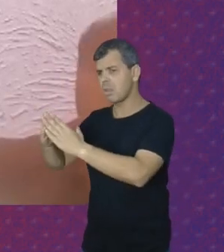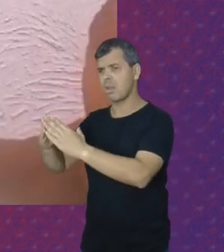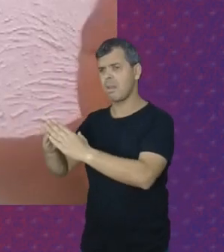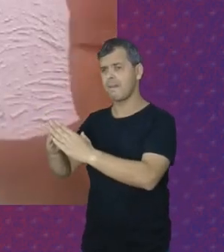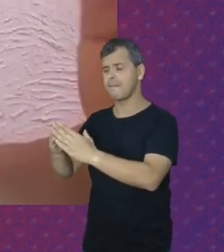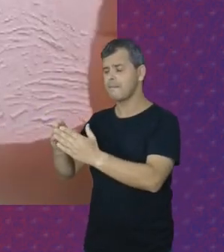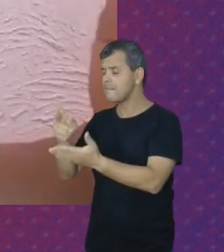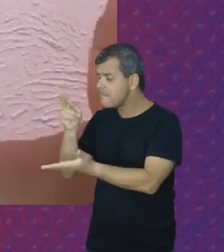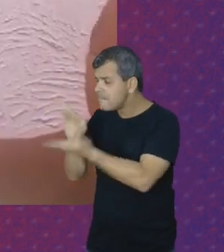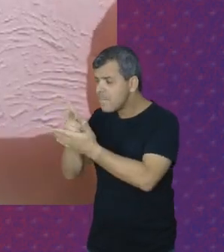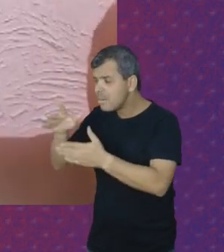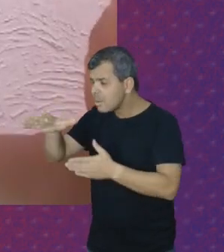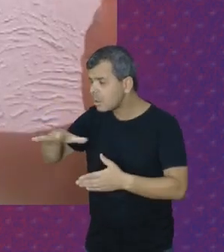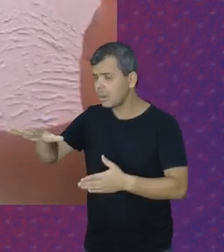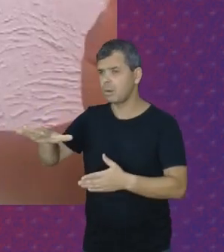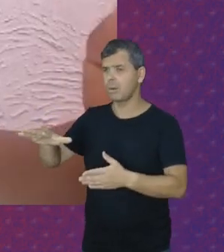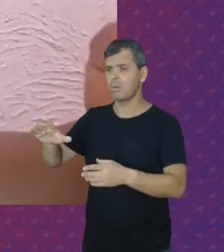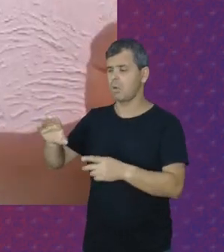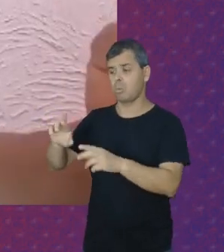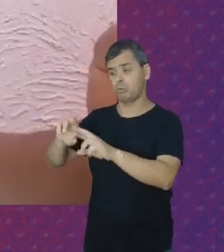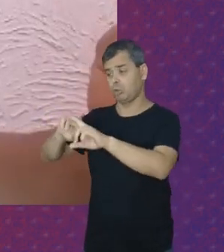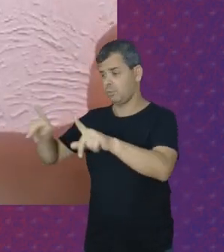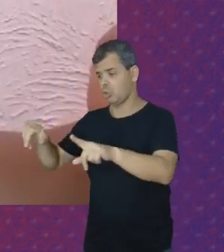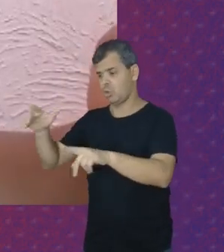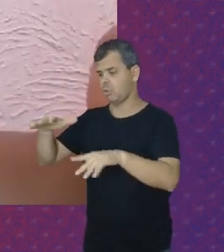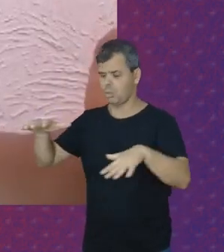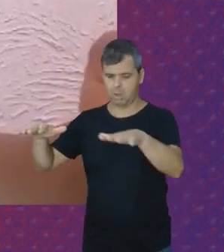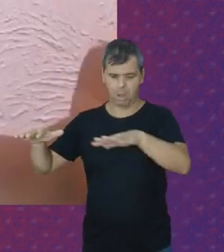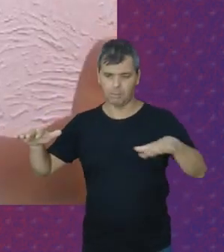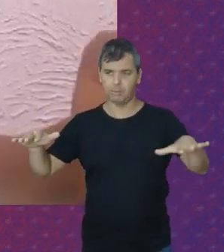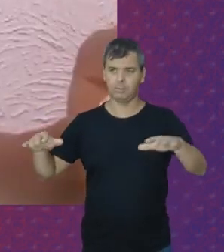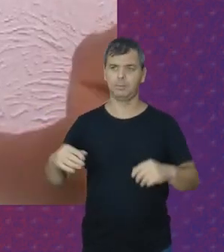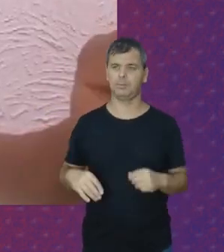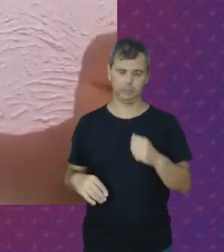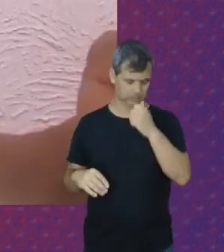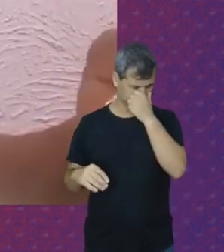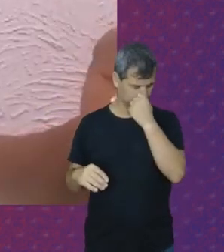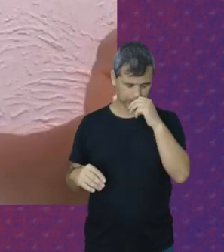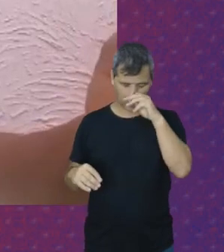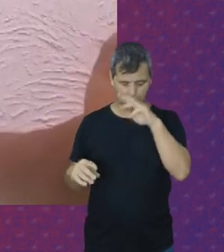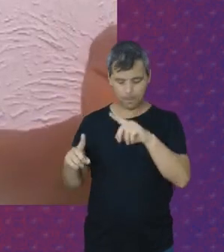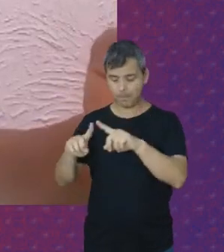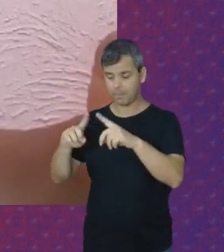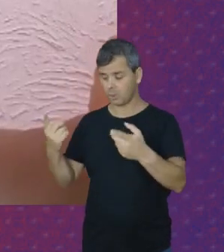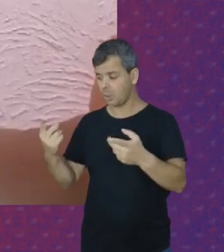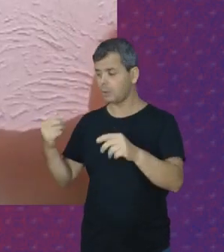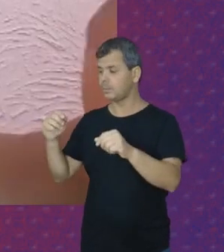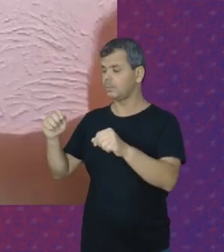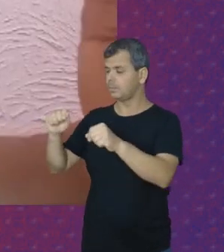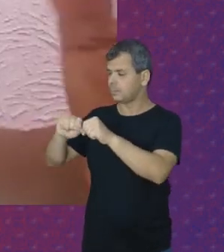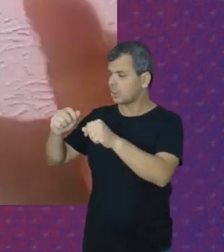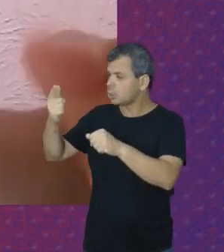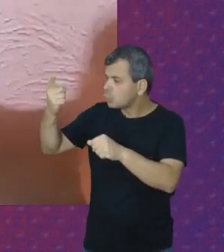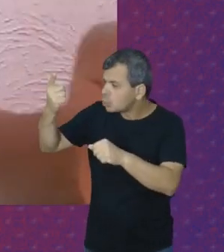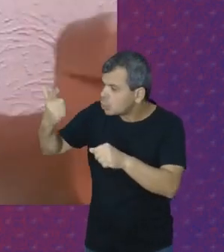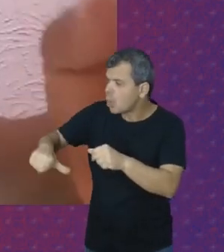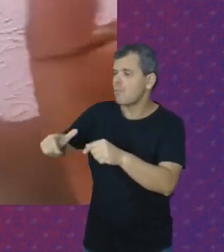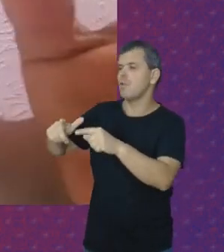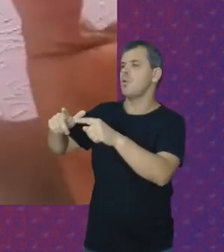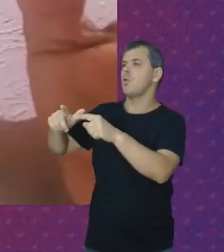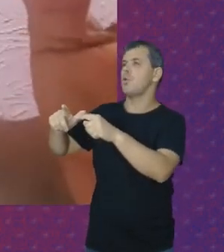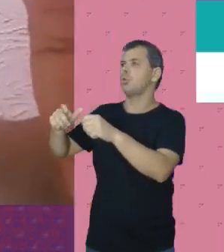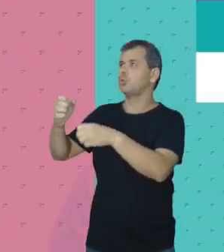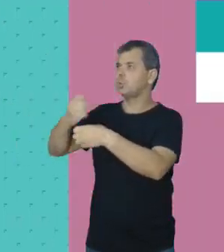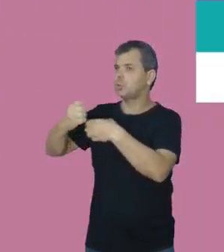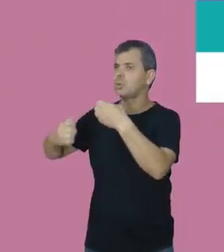categoria Não somos diferentes De outras categorias Aí a gente está desconstruindo Nessa história de empregada doméstica